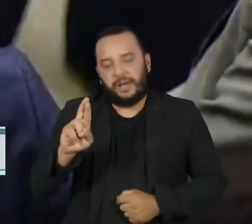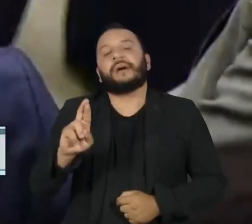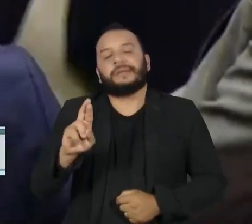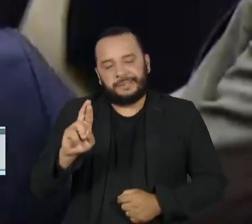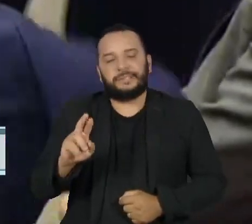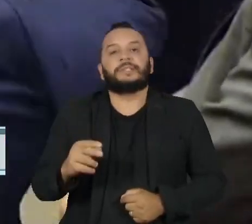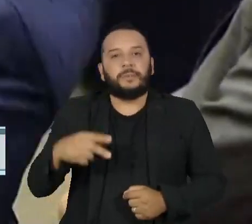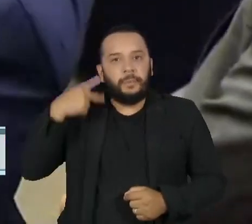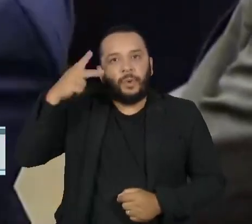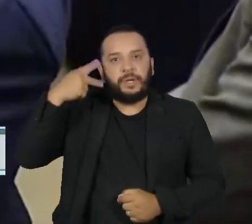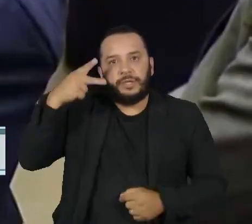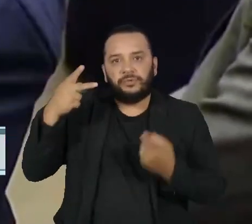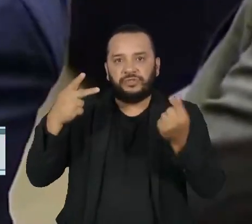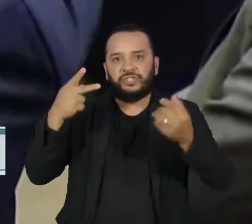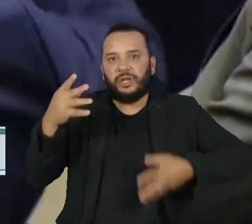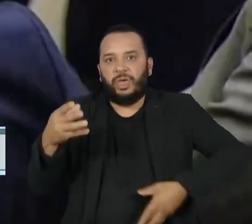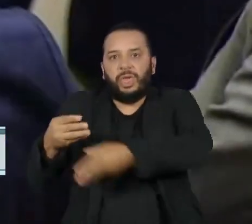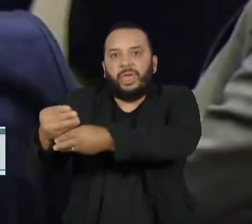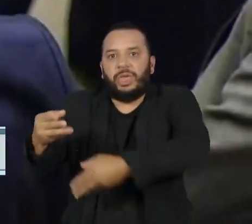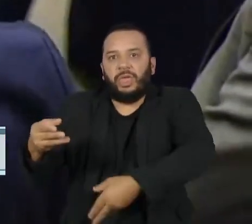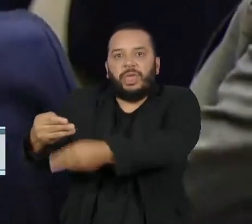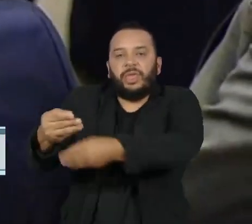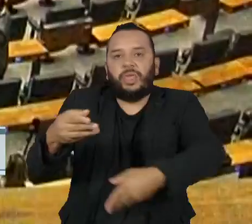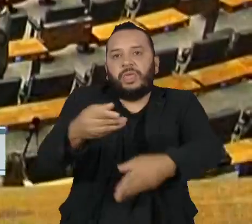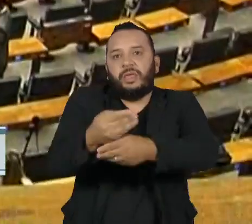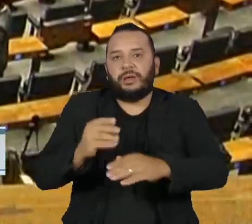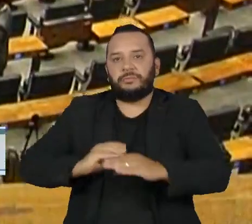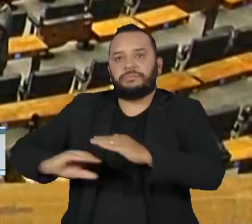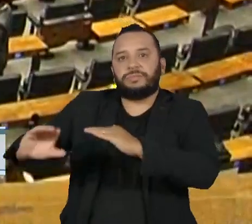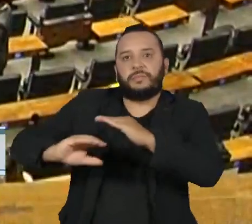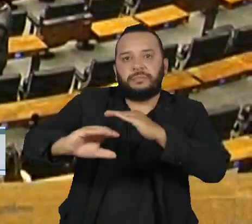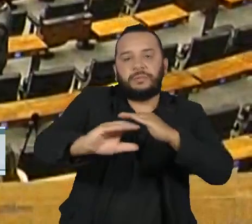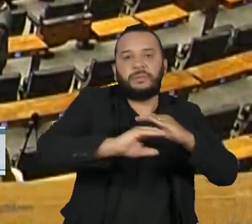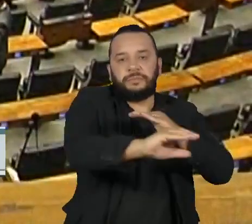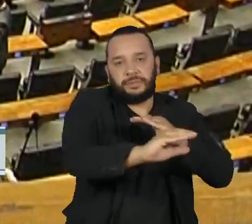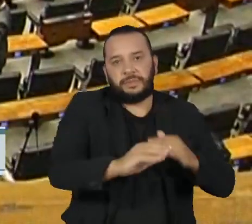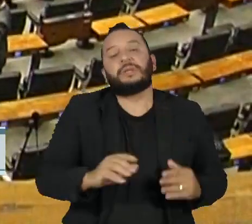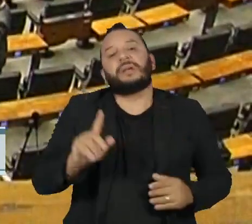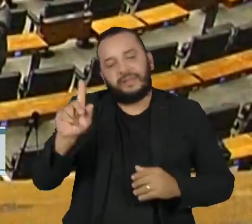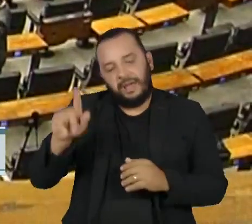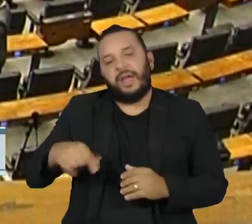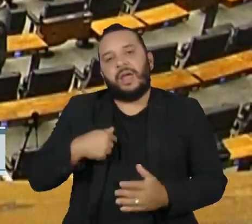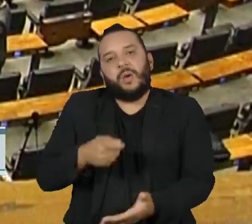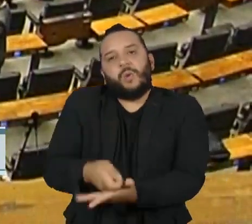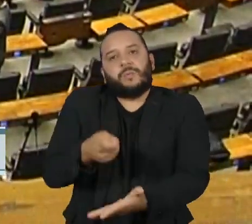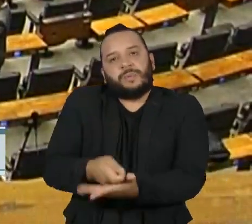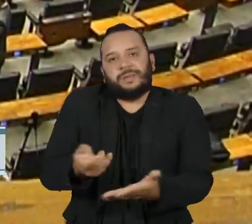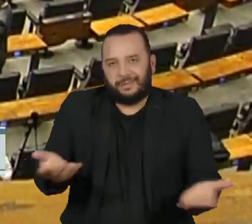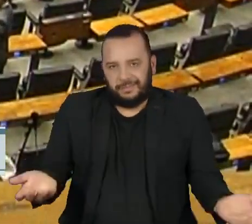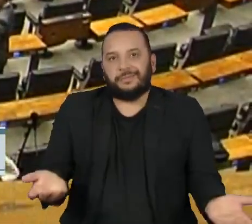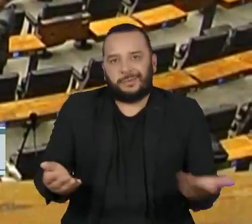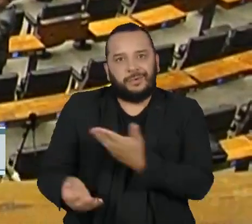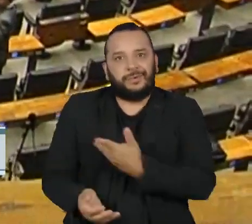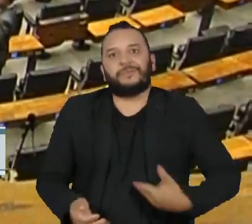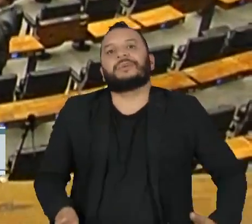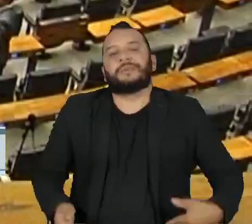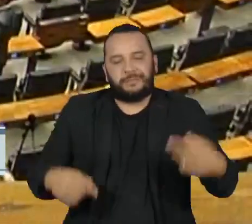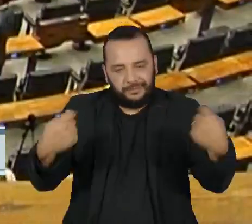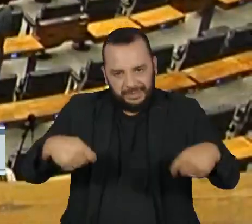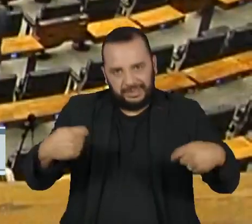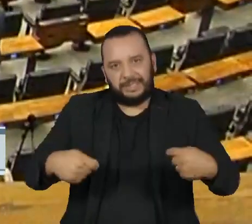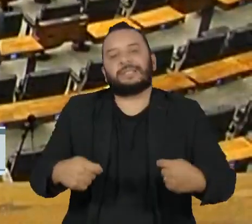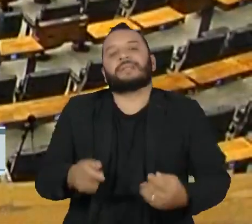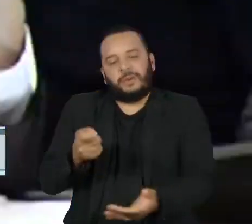parlamentares. A maior parte deste dinheiro, inclusive, é impositiva. Ou seja, o governo precisa